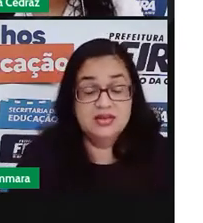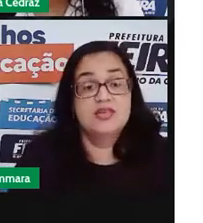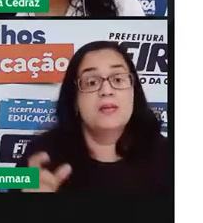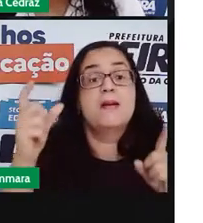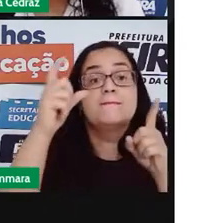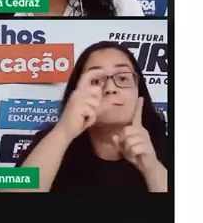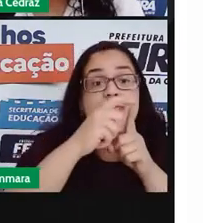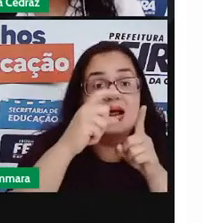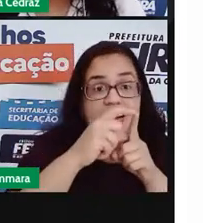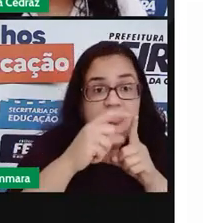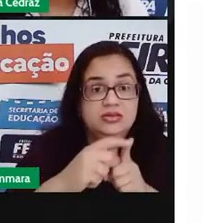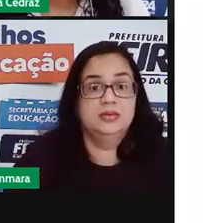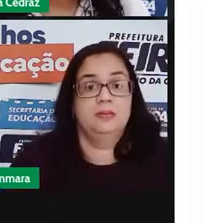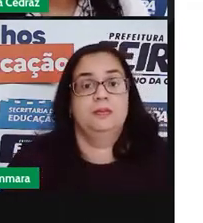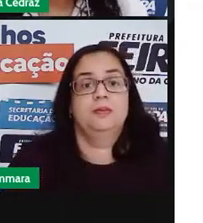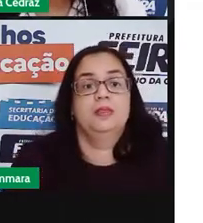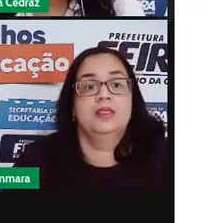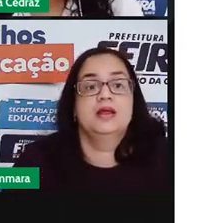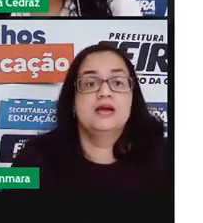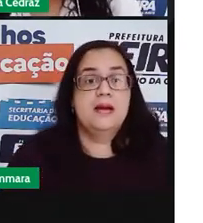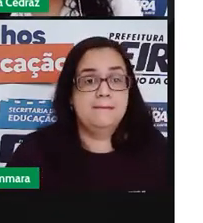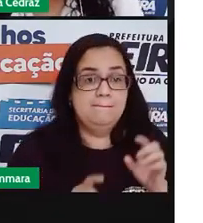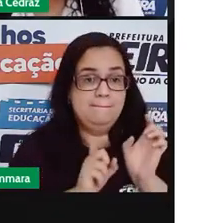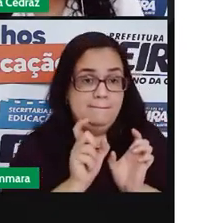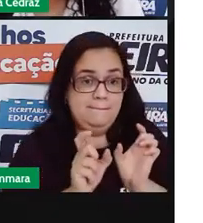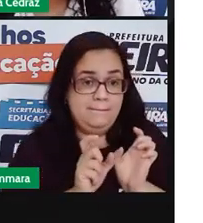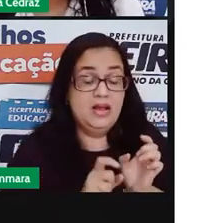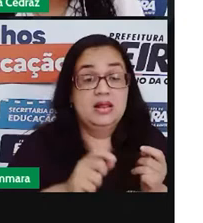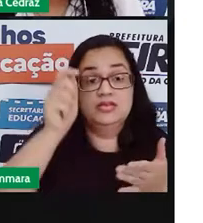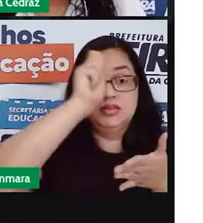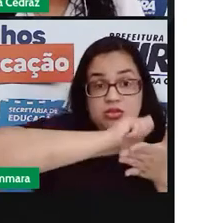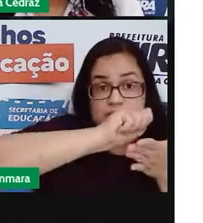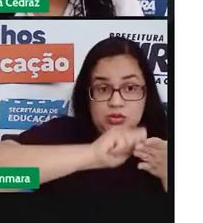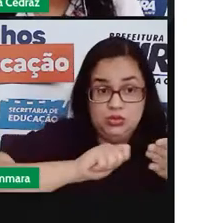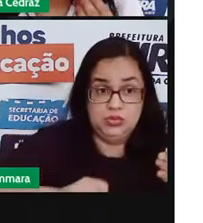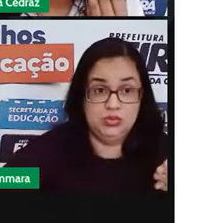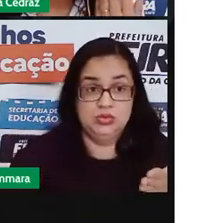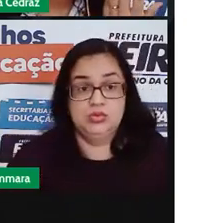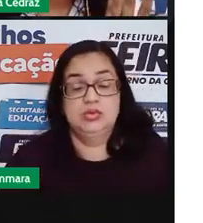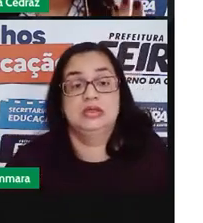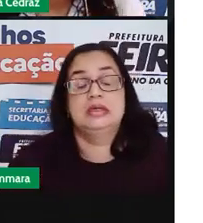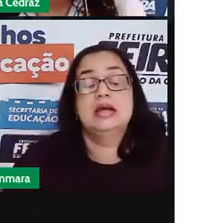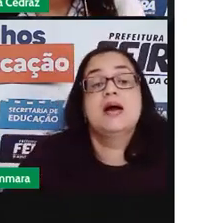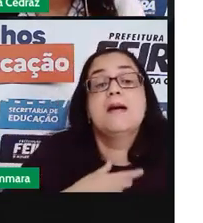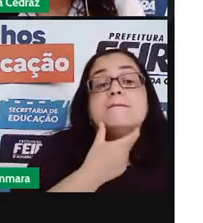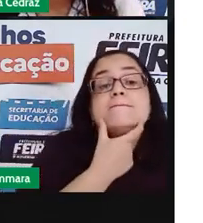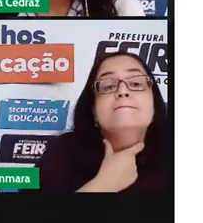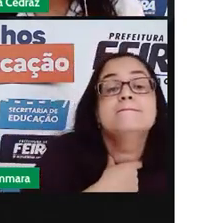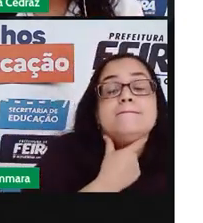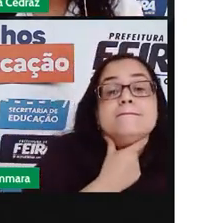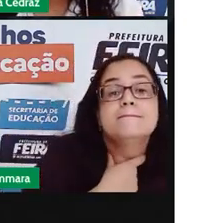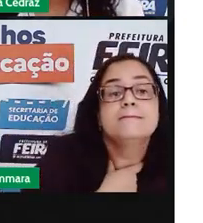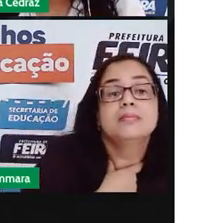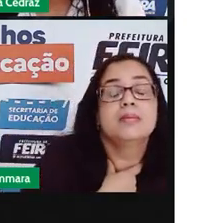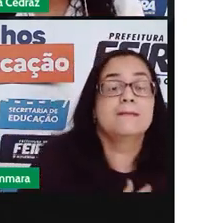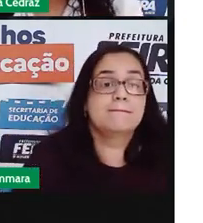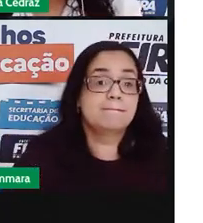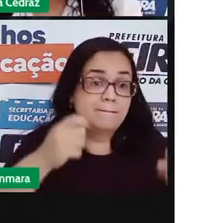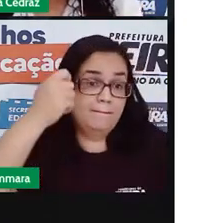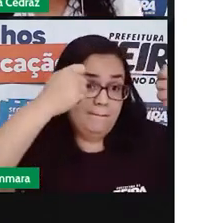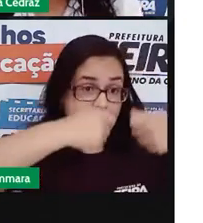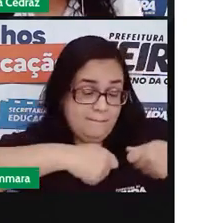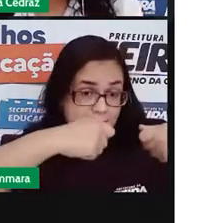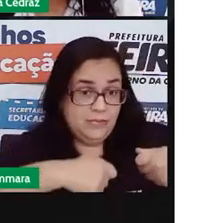palavras. As palavras escritas e as palavras pronunciadas precisam